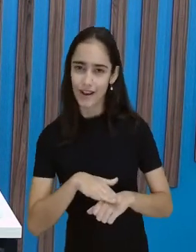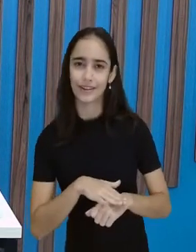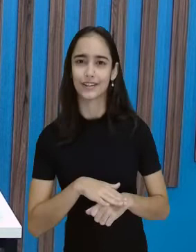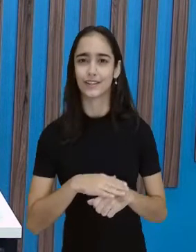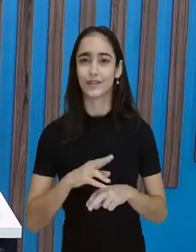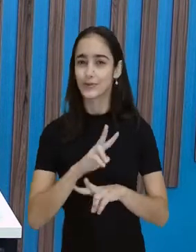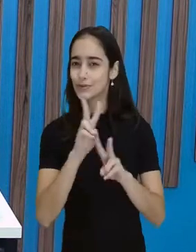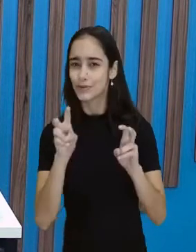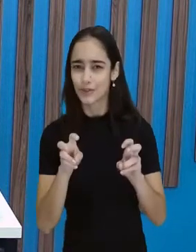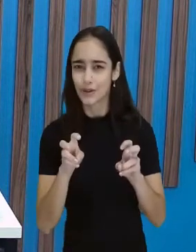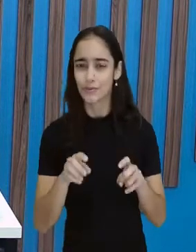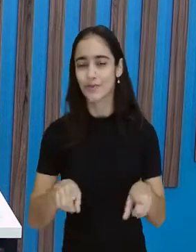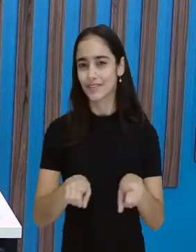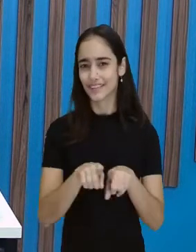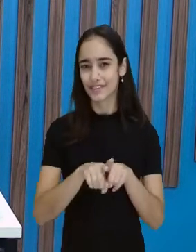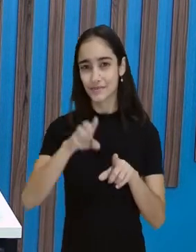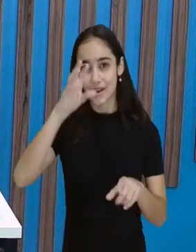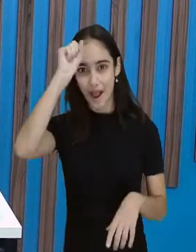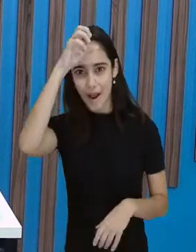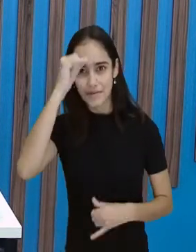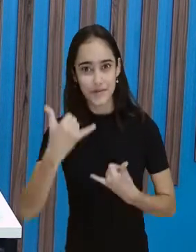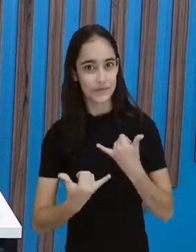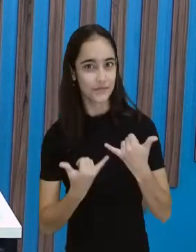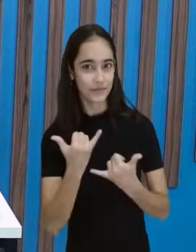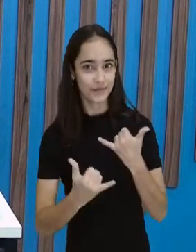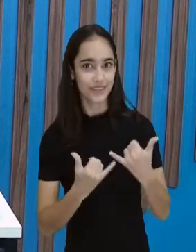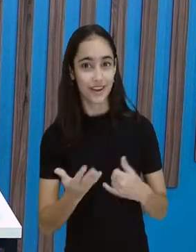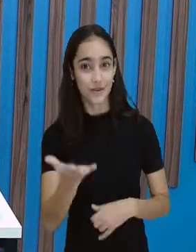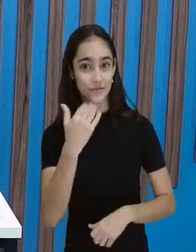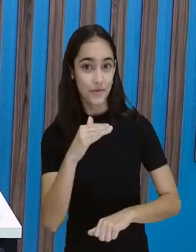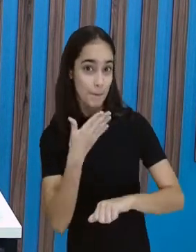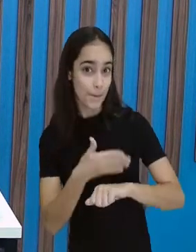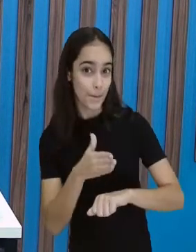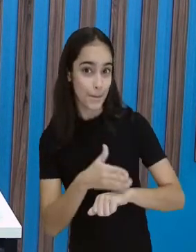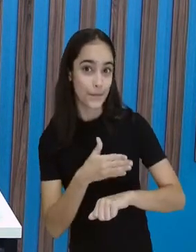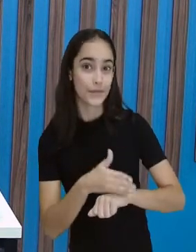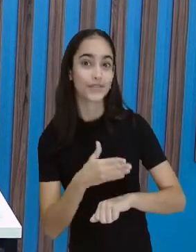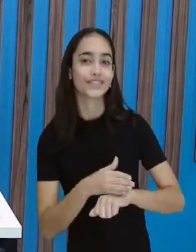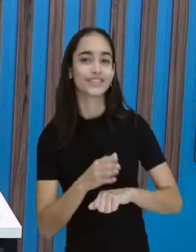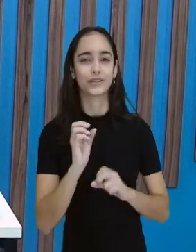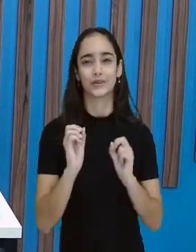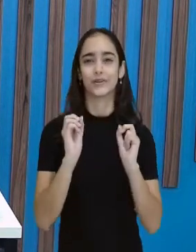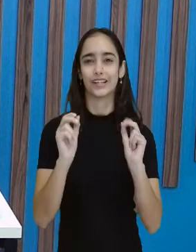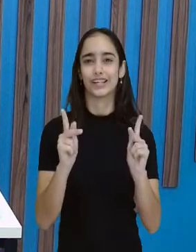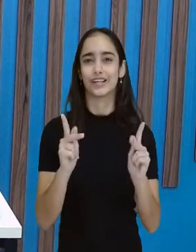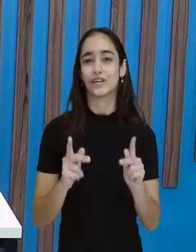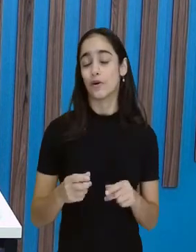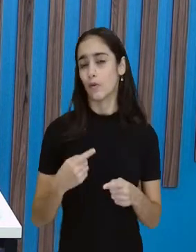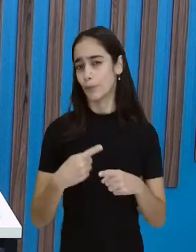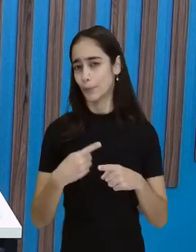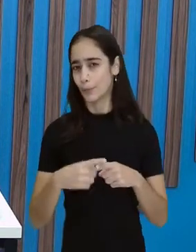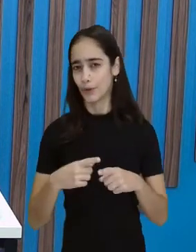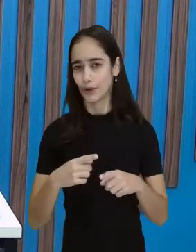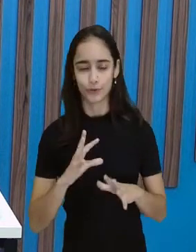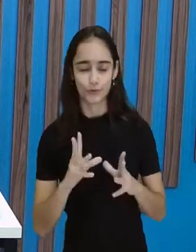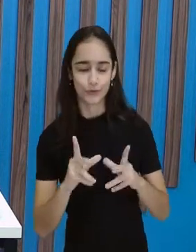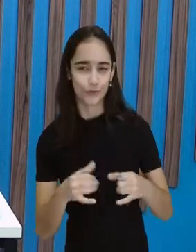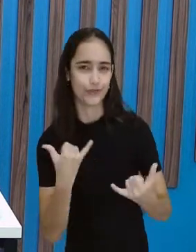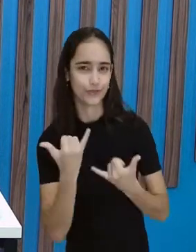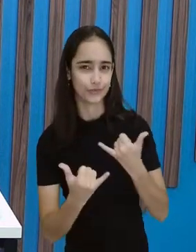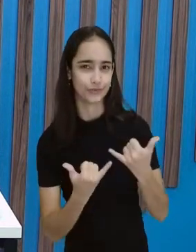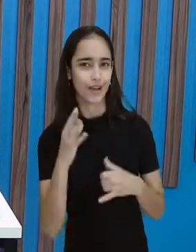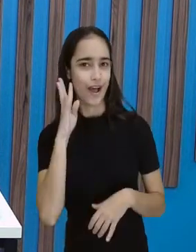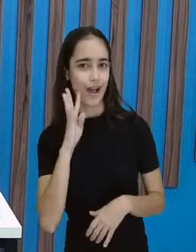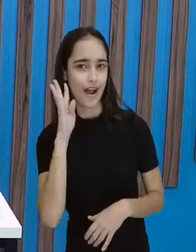aprender brincando. Vamos logo na prática, né? Aqui a gente vai logo para a prática, porque fica tudo bem divertido e bem legal. Certo?